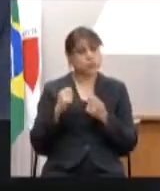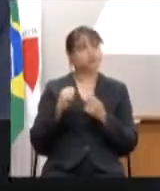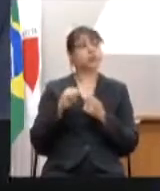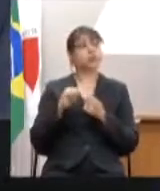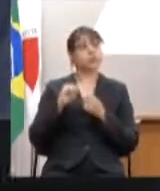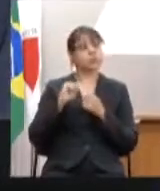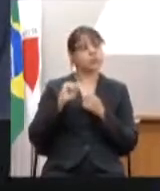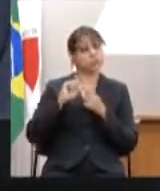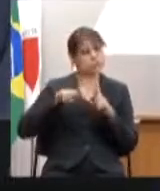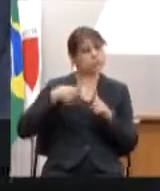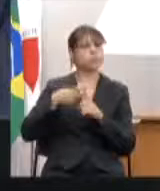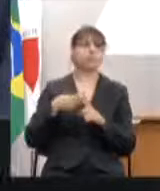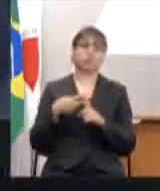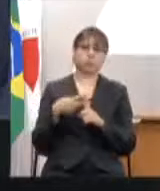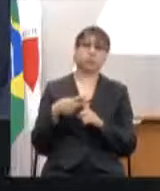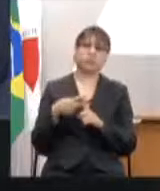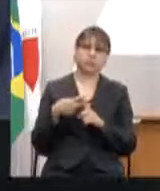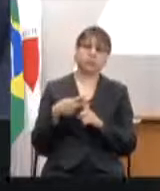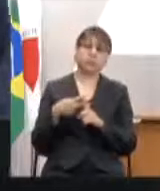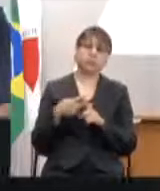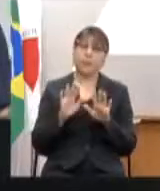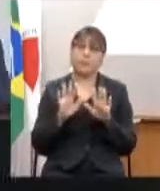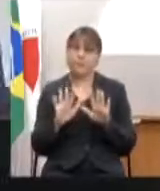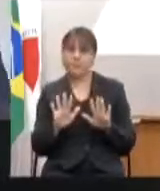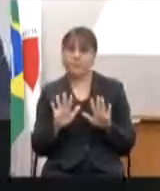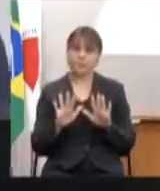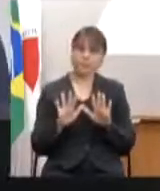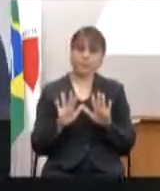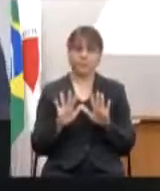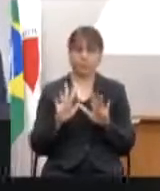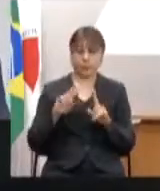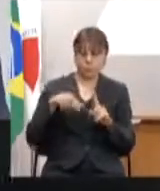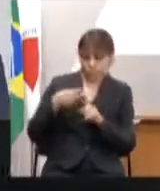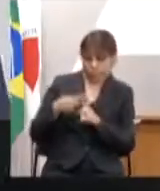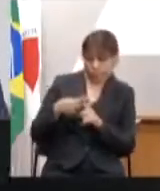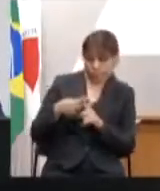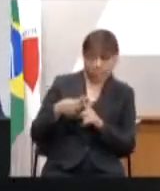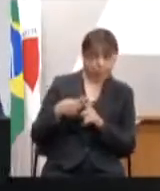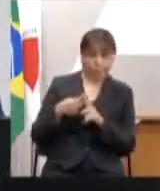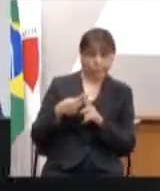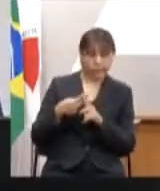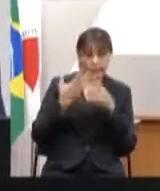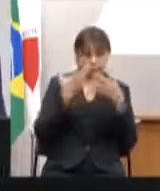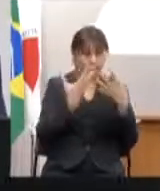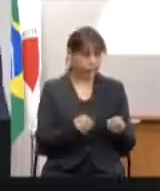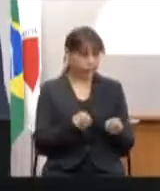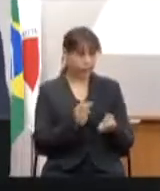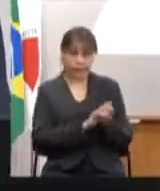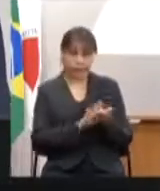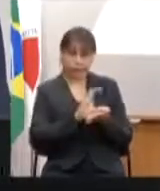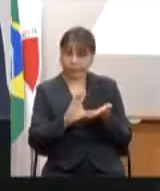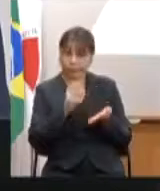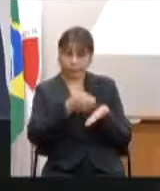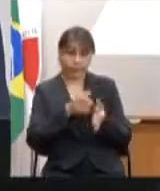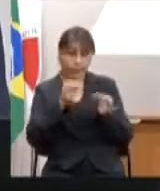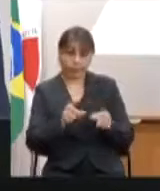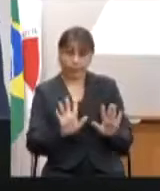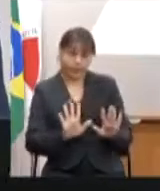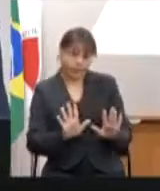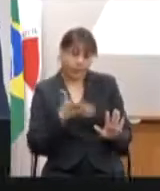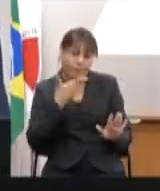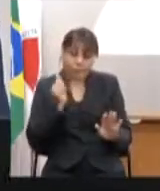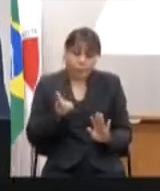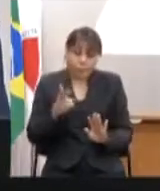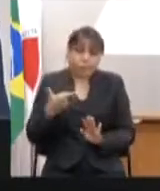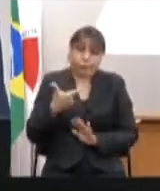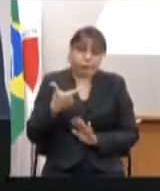disso, mas se também for acrescentar para não cumprir, é melhor ficar os 20 milhões mesmo. E também